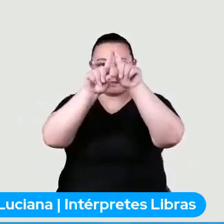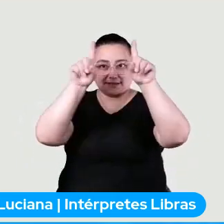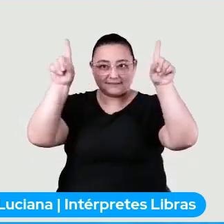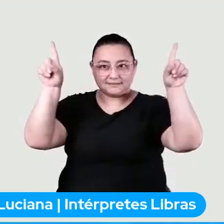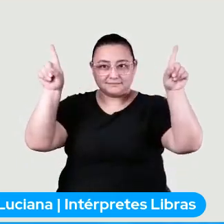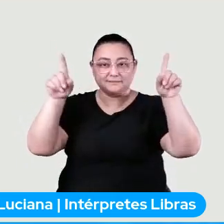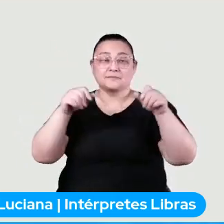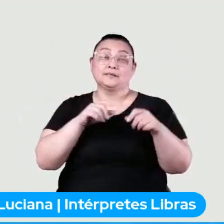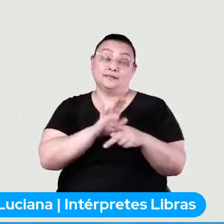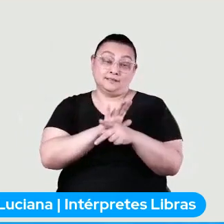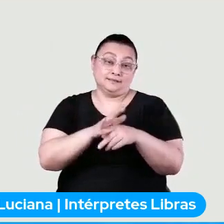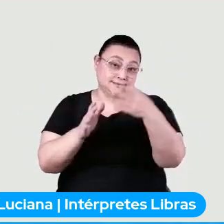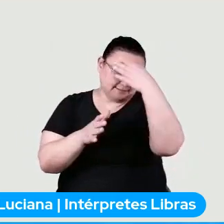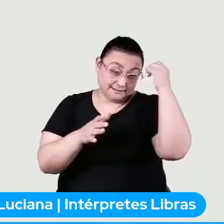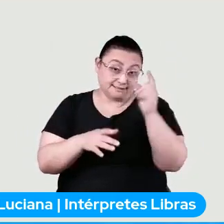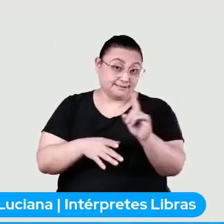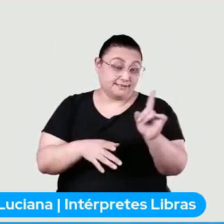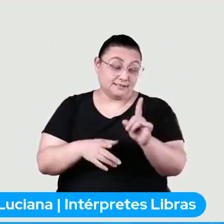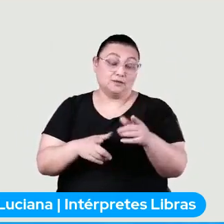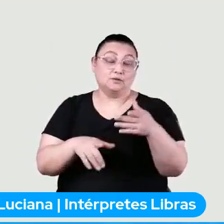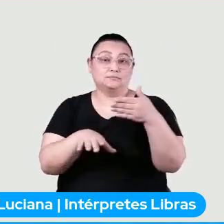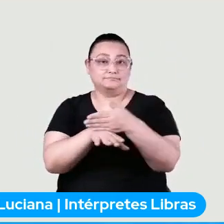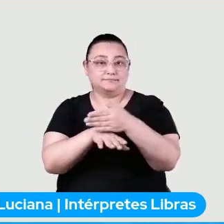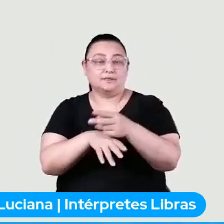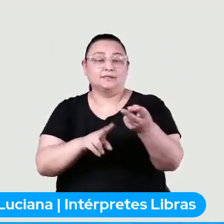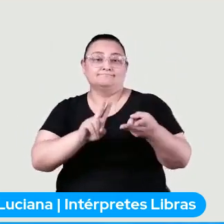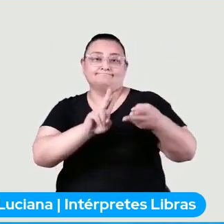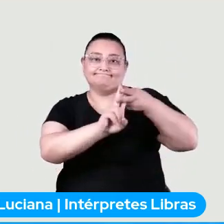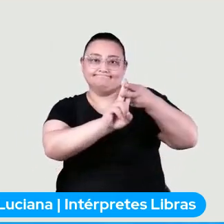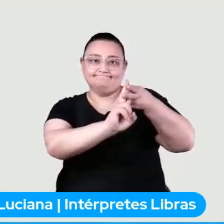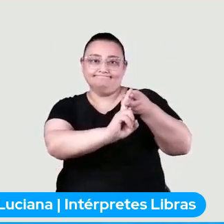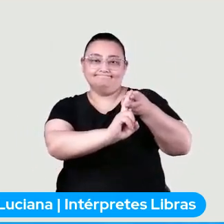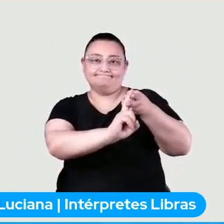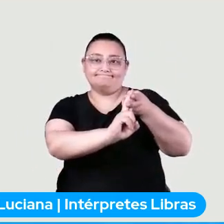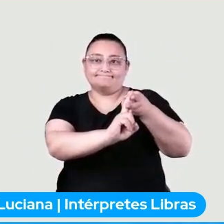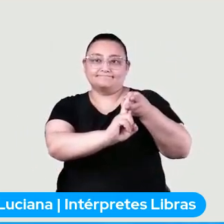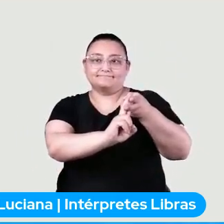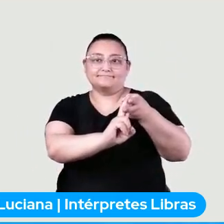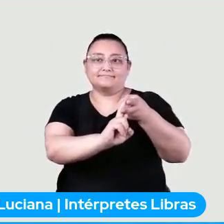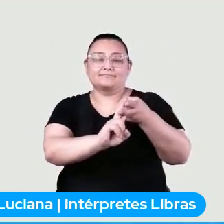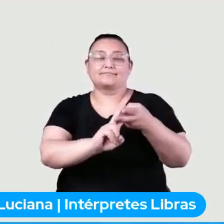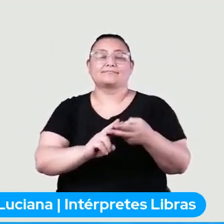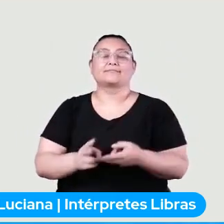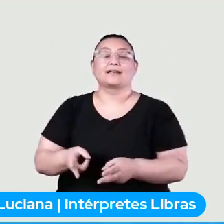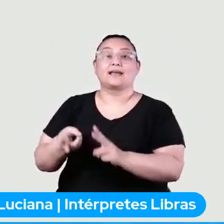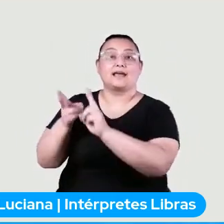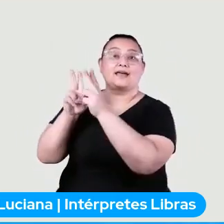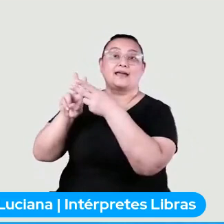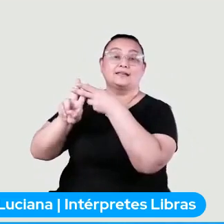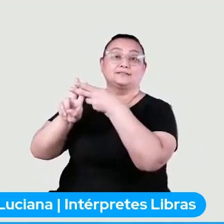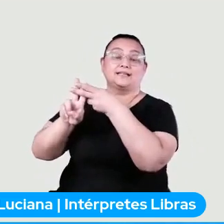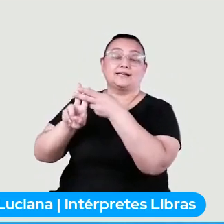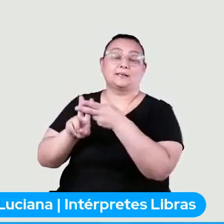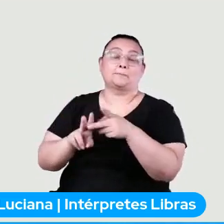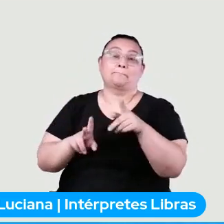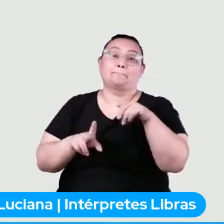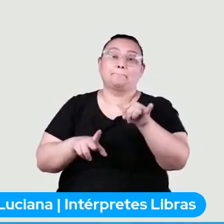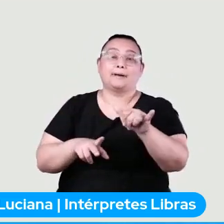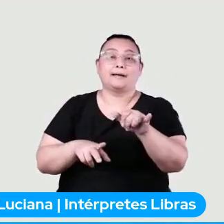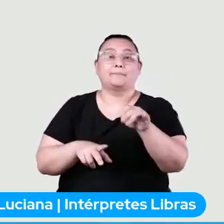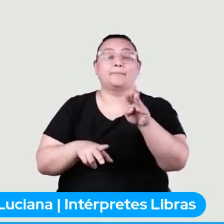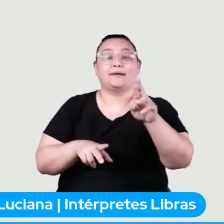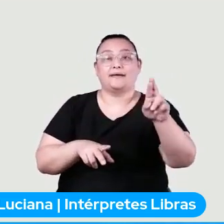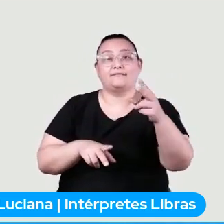esqueçam de utilizar a hashtag, que é a hashtag PaiBR2021. A